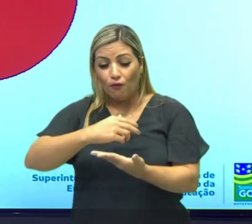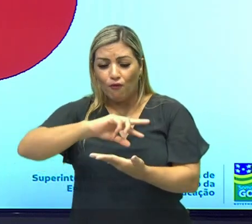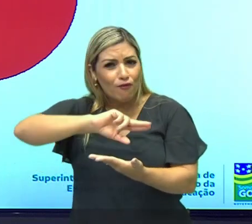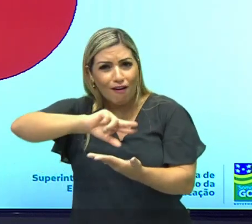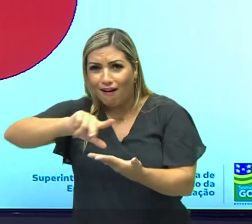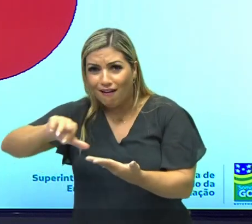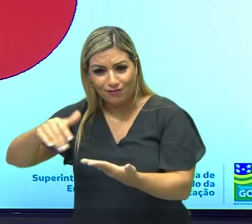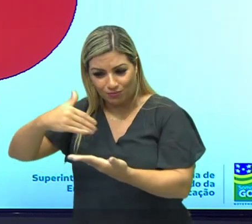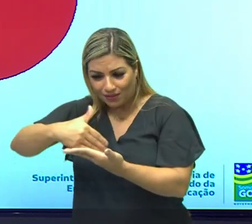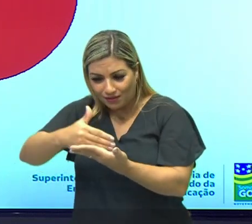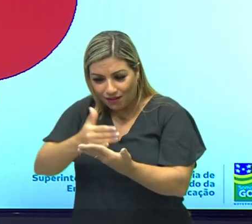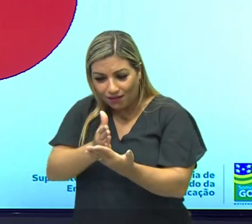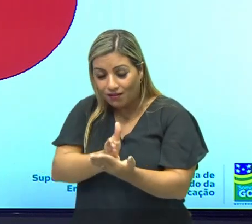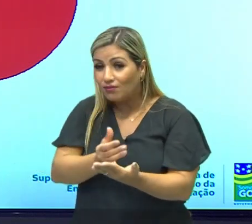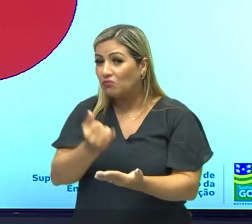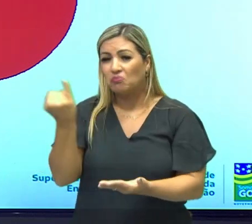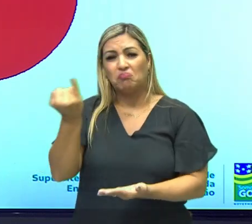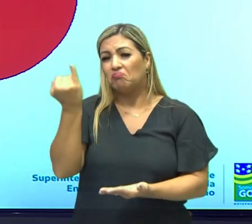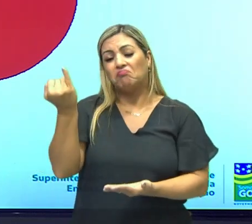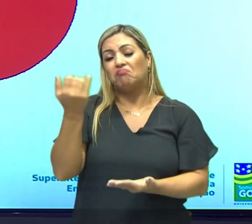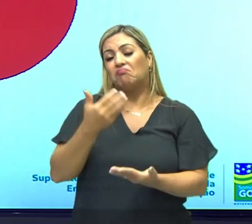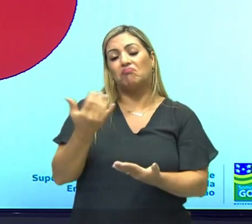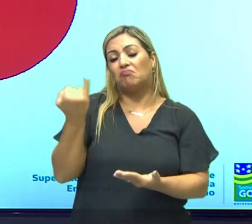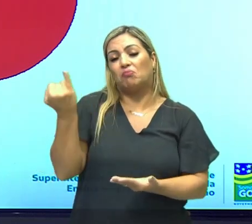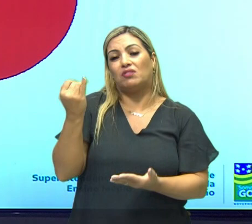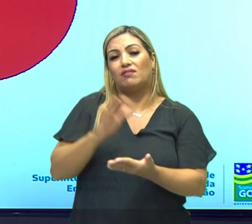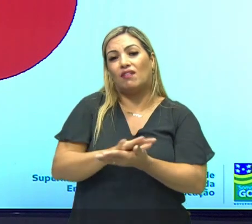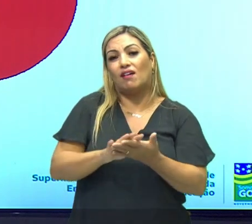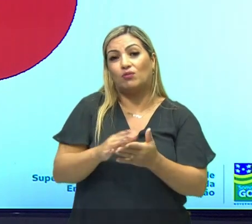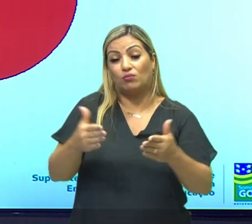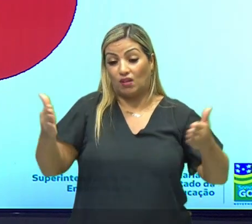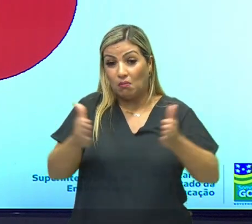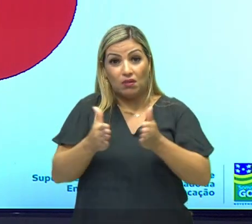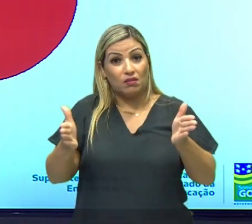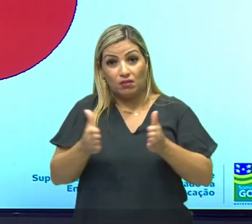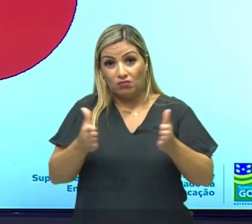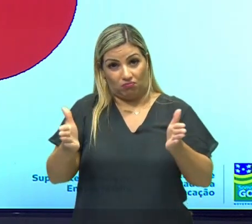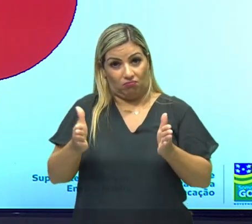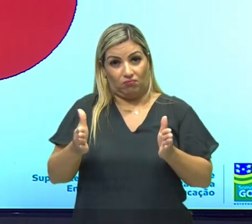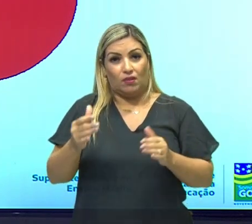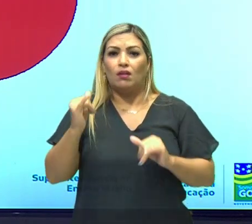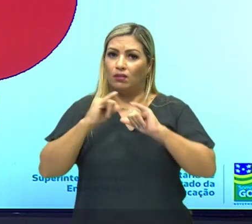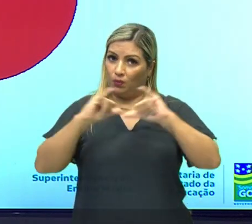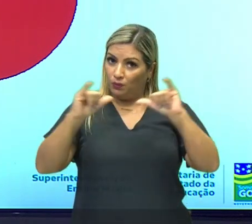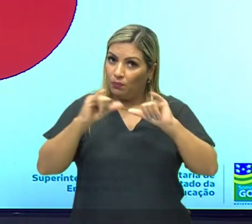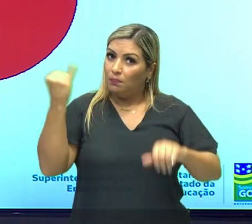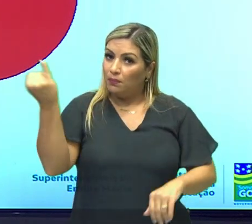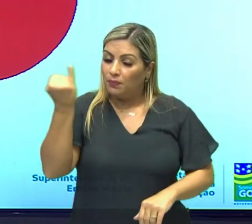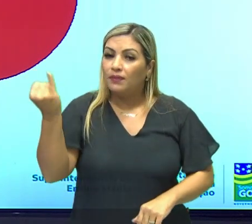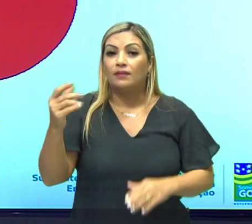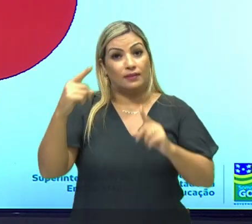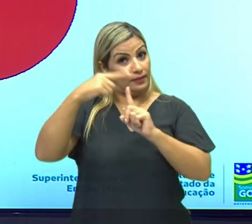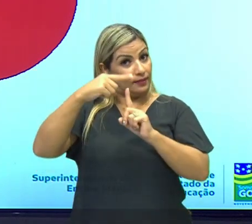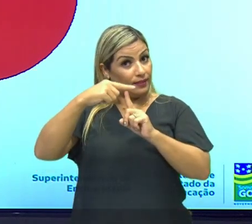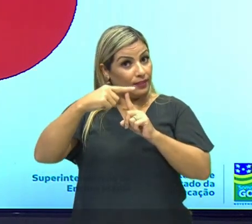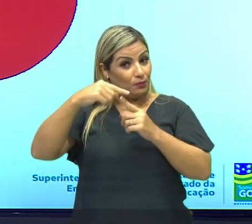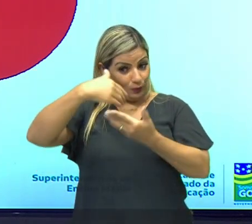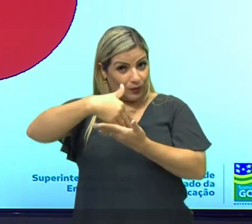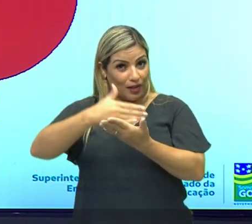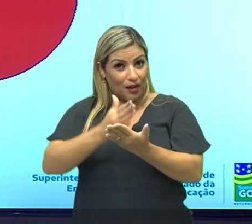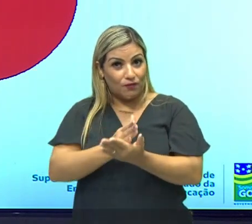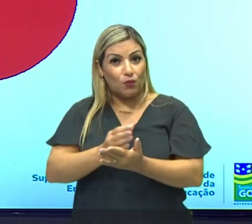pedaços. Não tem importância do tamanho. Uma informação muito importante. Esse tipo de gráfico aqui, ele trabalha com